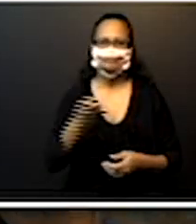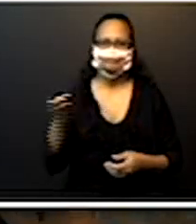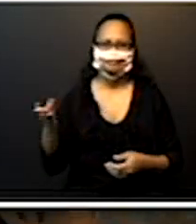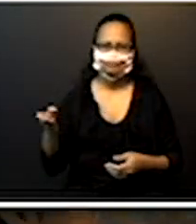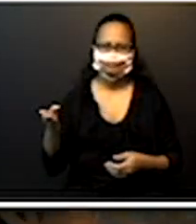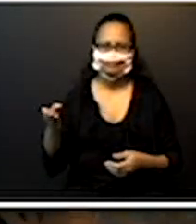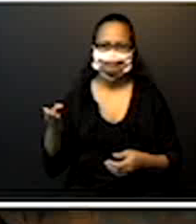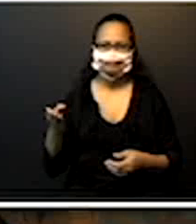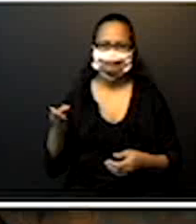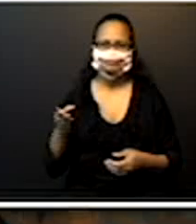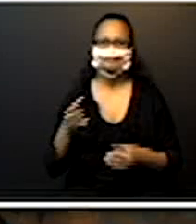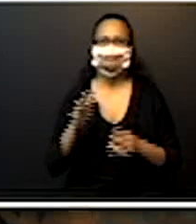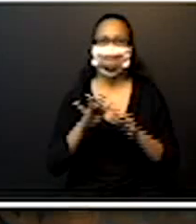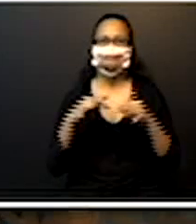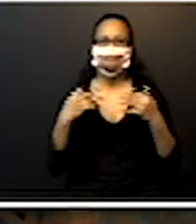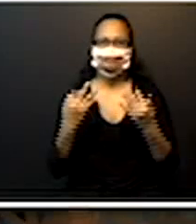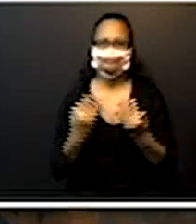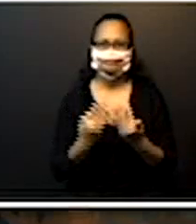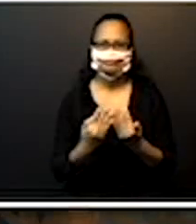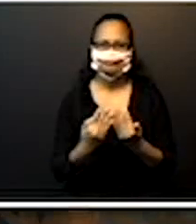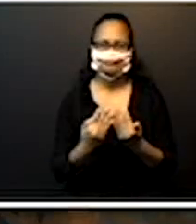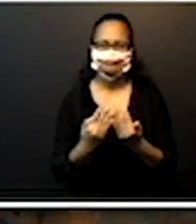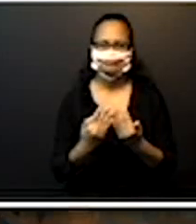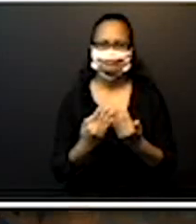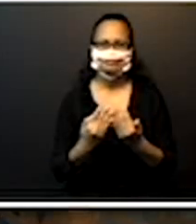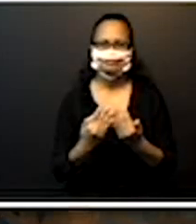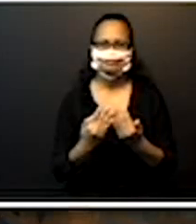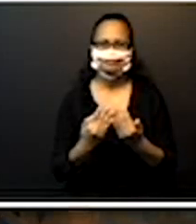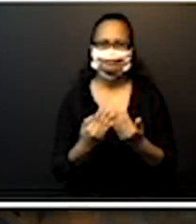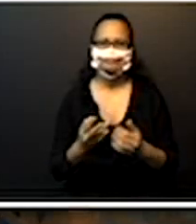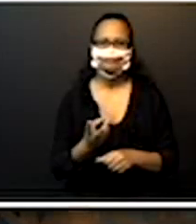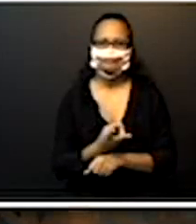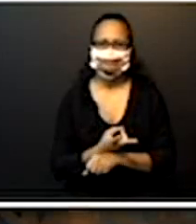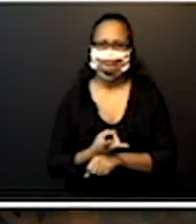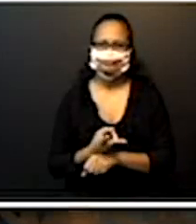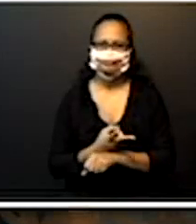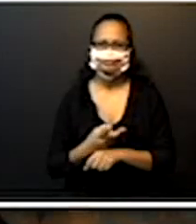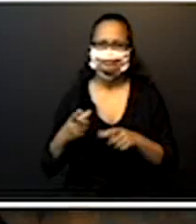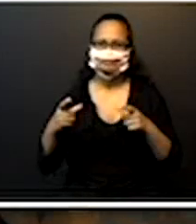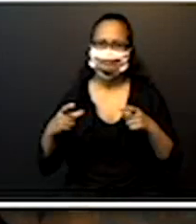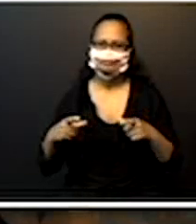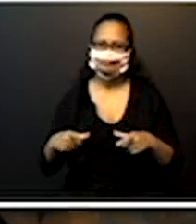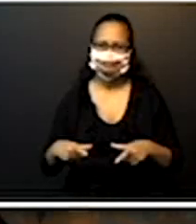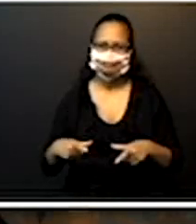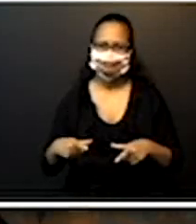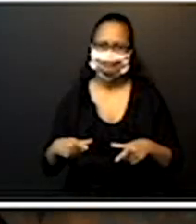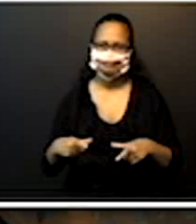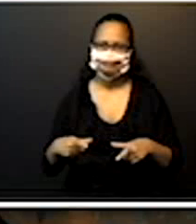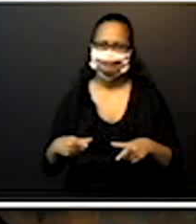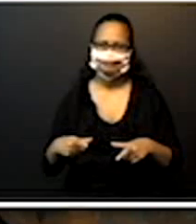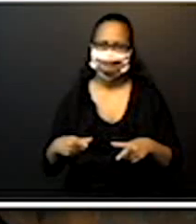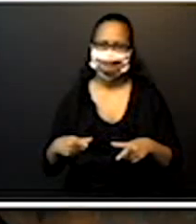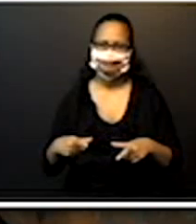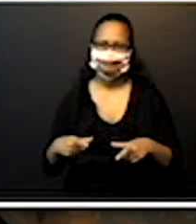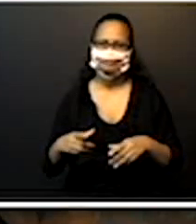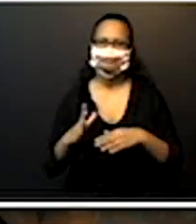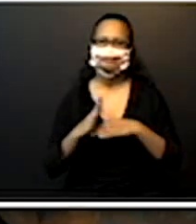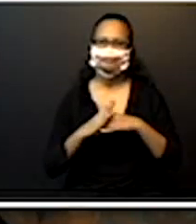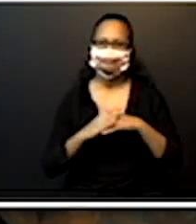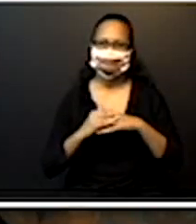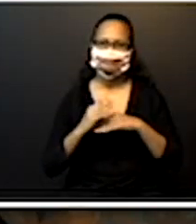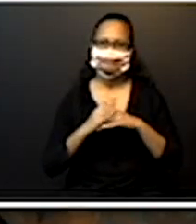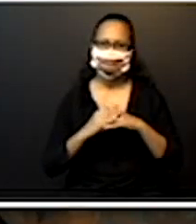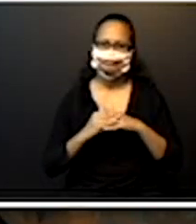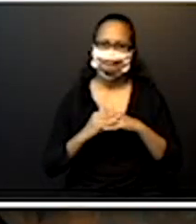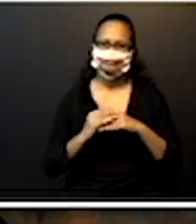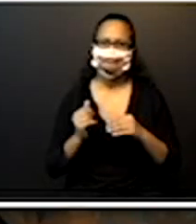os pais, que achem um lugar confortável, tenham em mãos o nosso